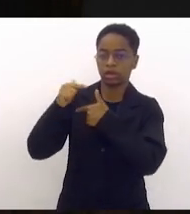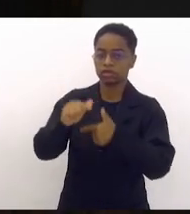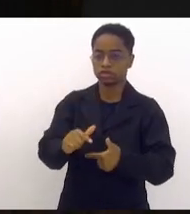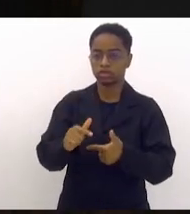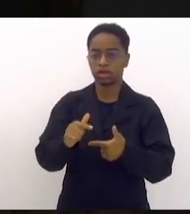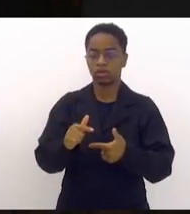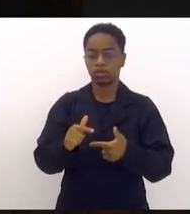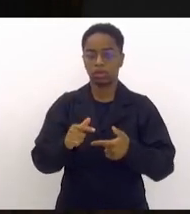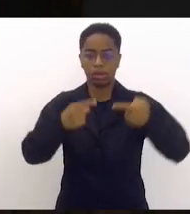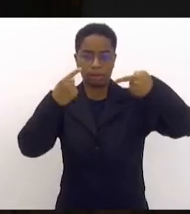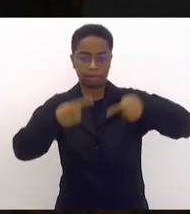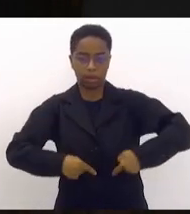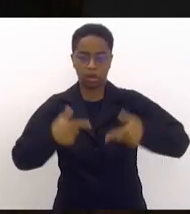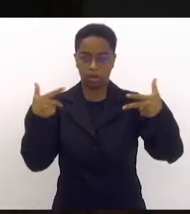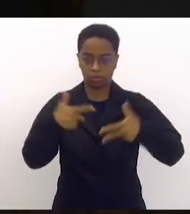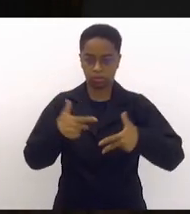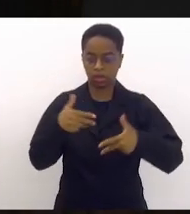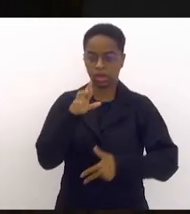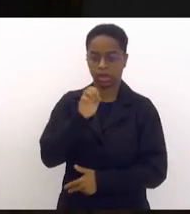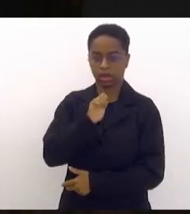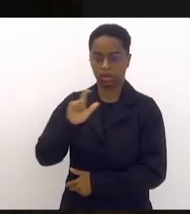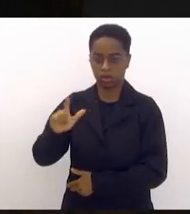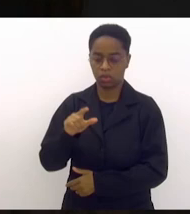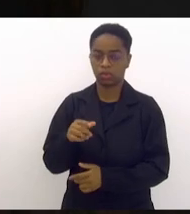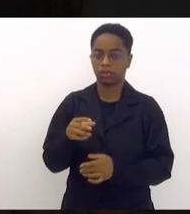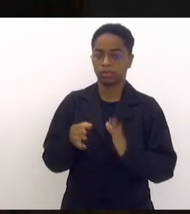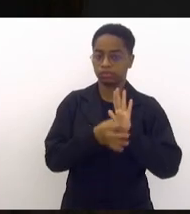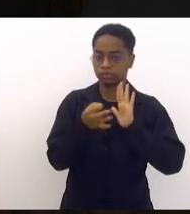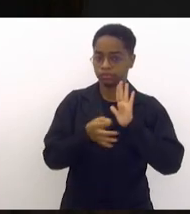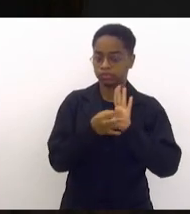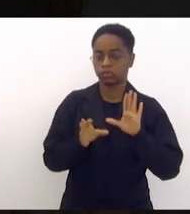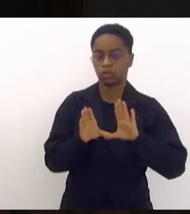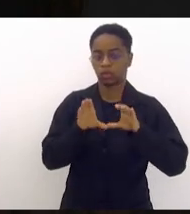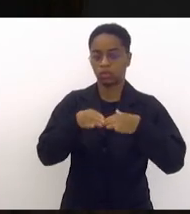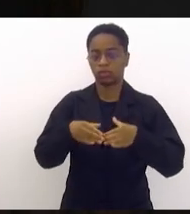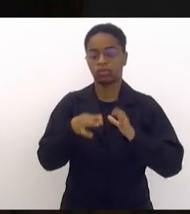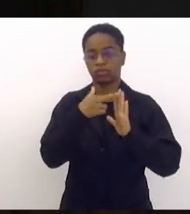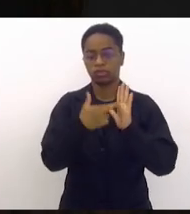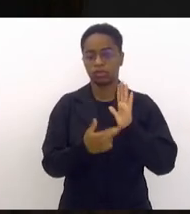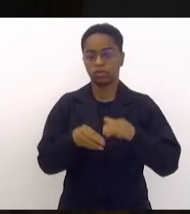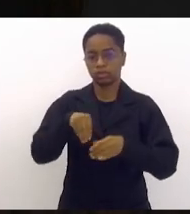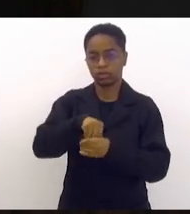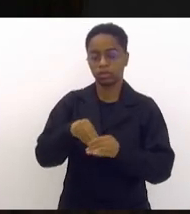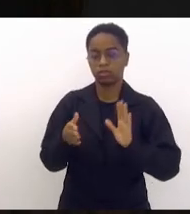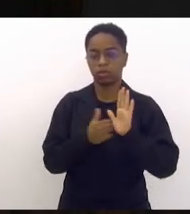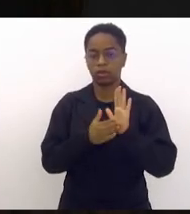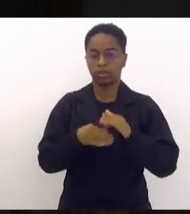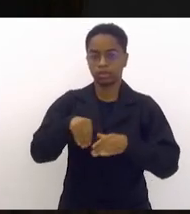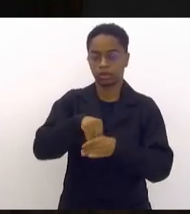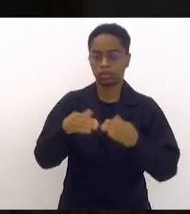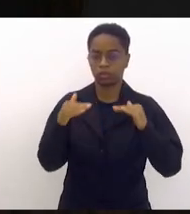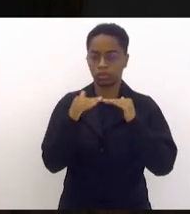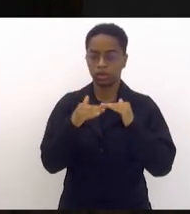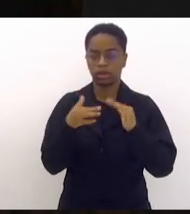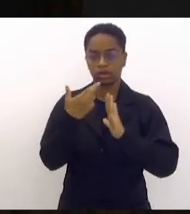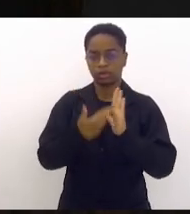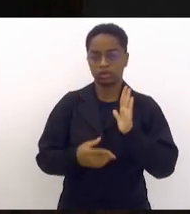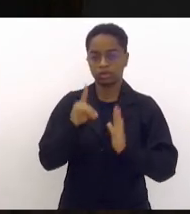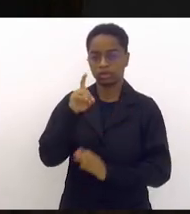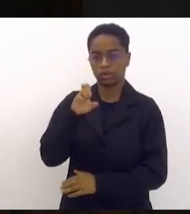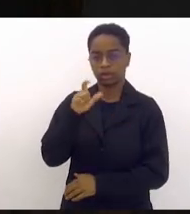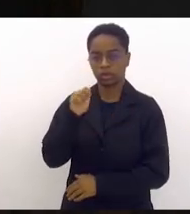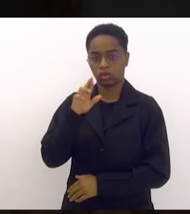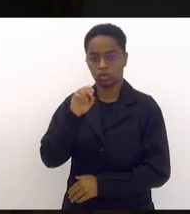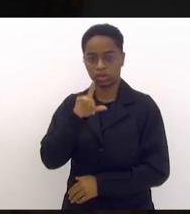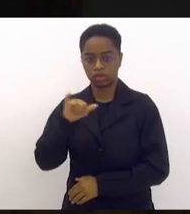batalha do real. Parecer da comissão de normas internas, proposições internas favoráveis. Relatou o deputado Guilherme Delaroy. Em discussão,